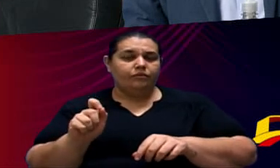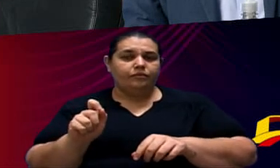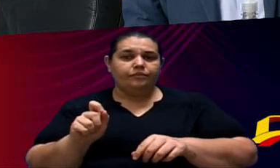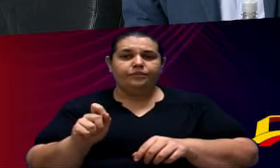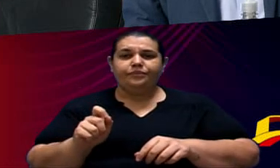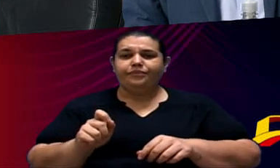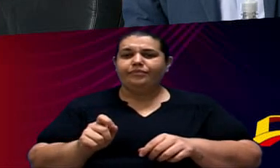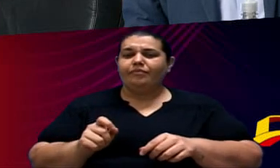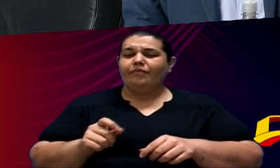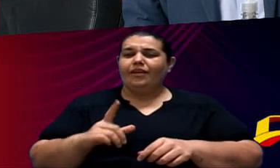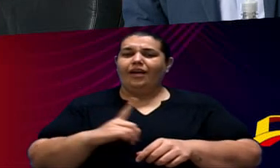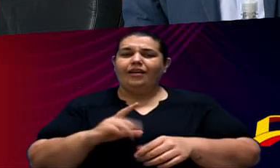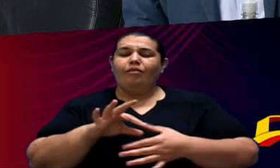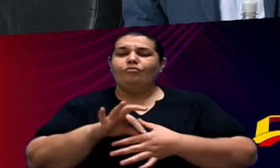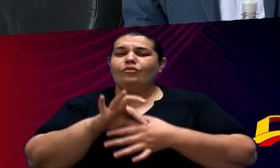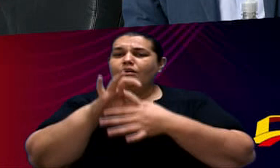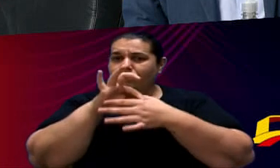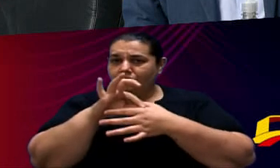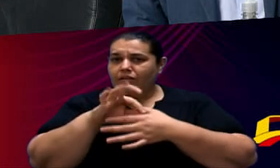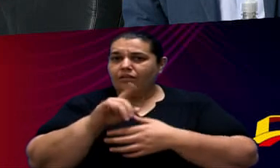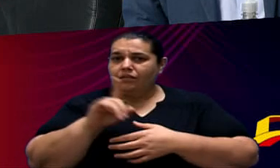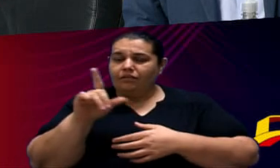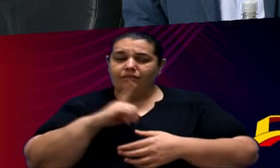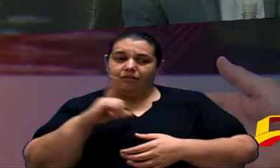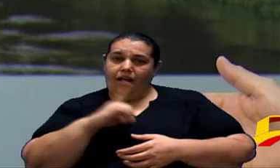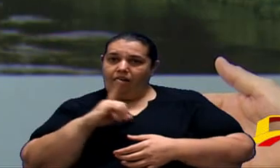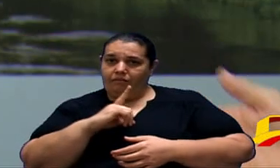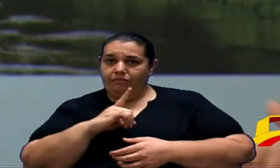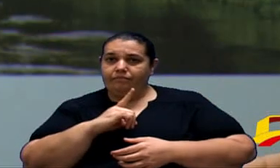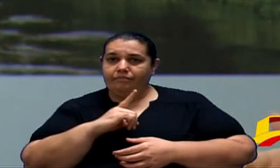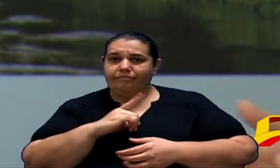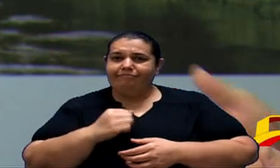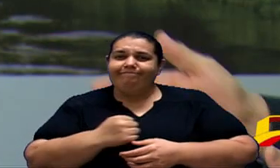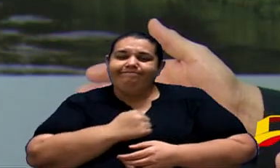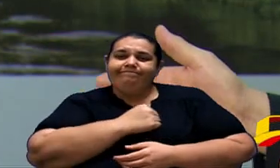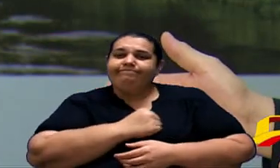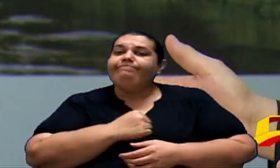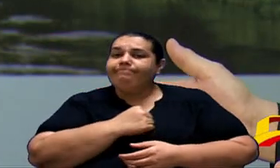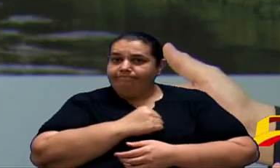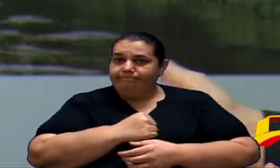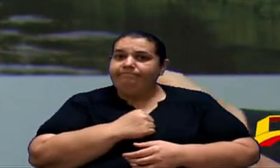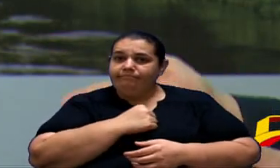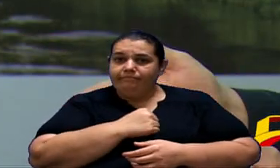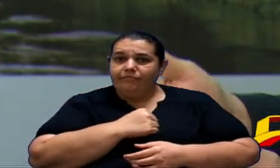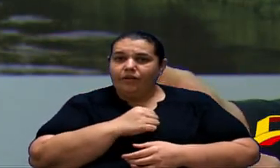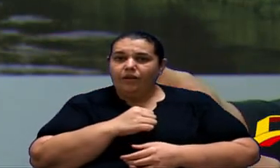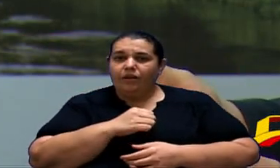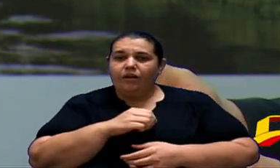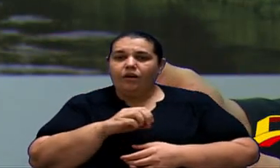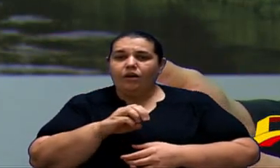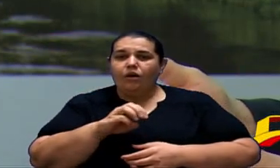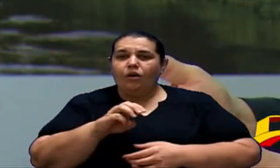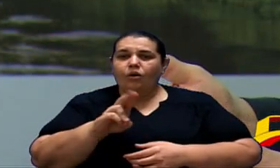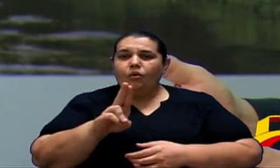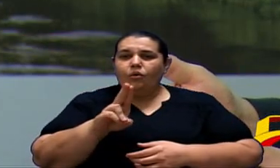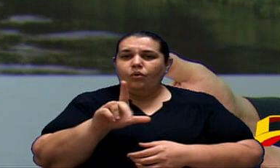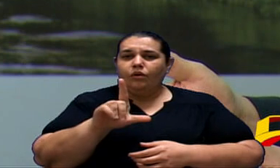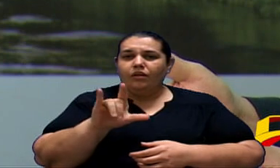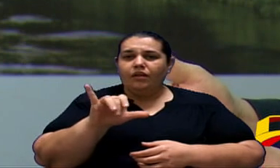Pouco Das Lideranças Que Temos Saudades Como Ulisses Guimarães